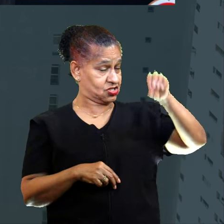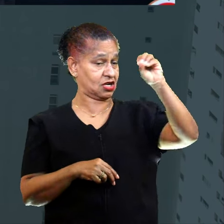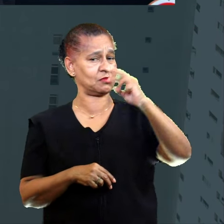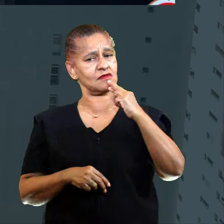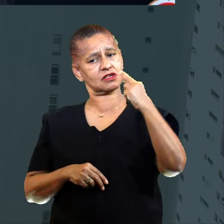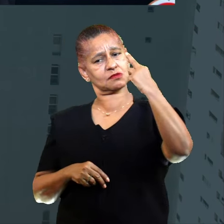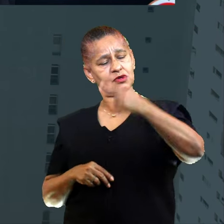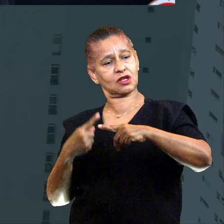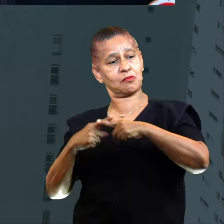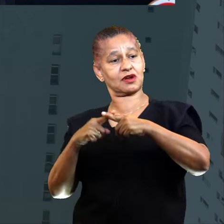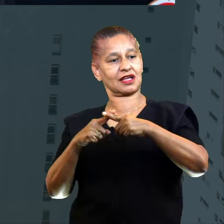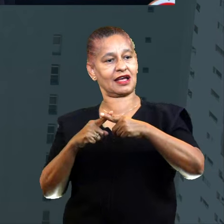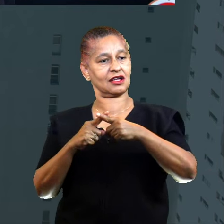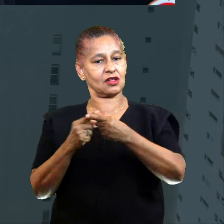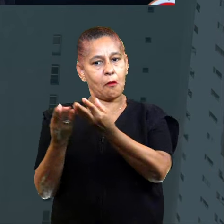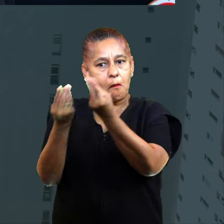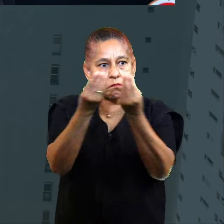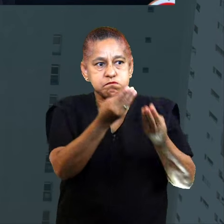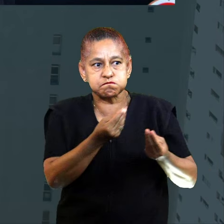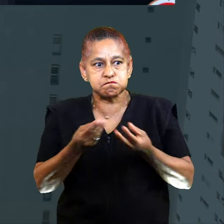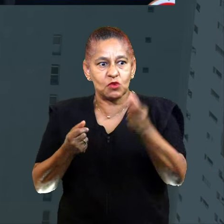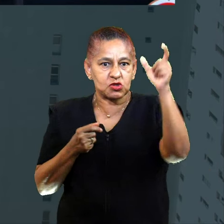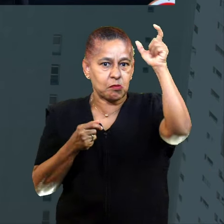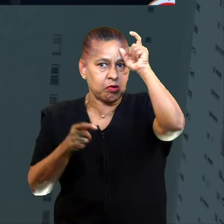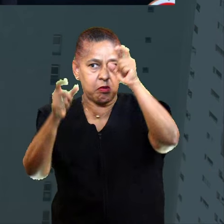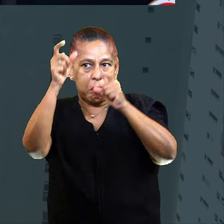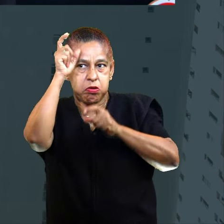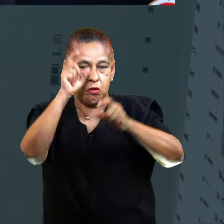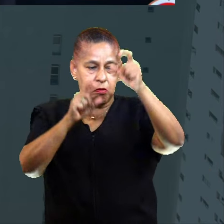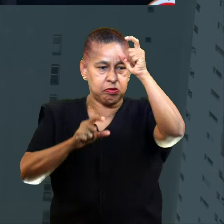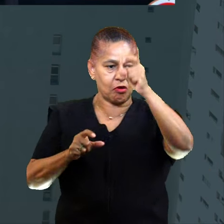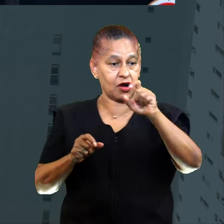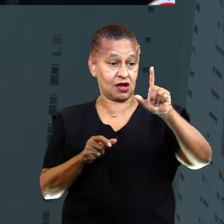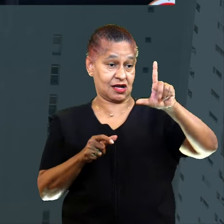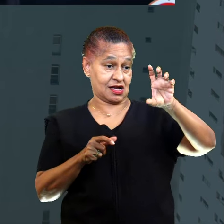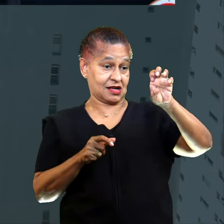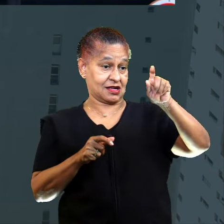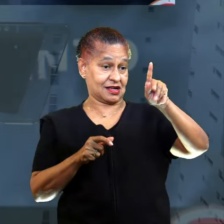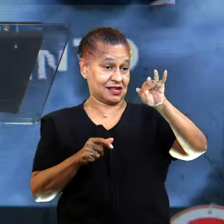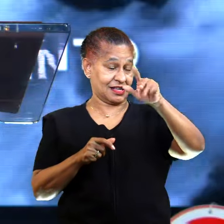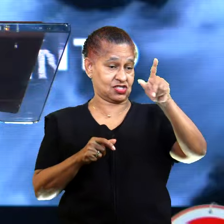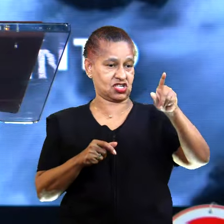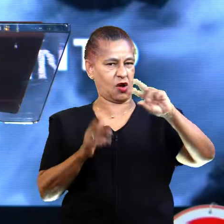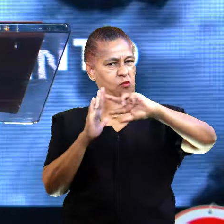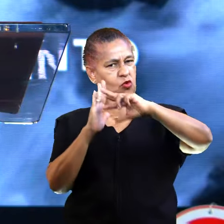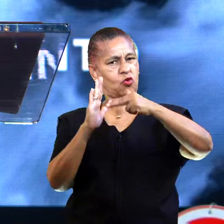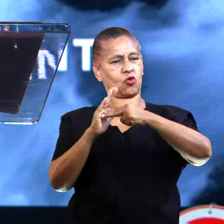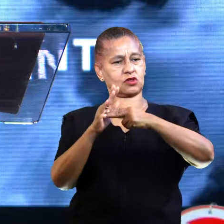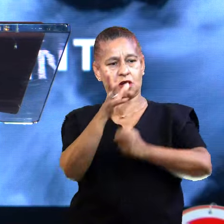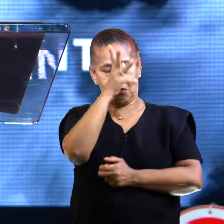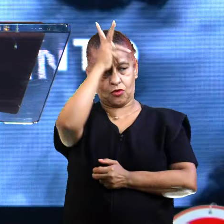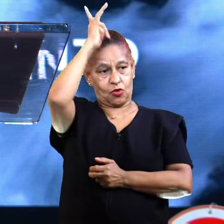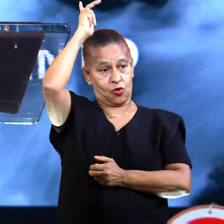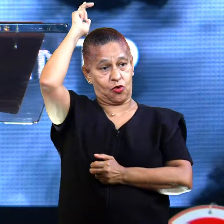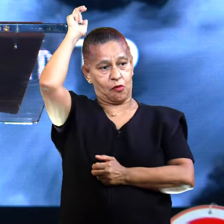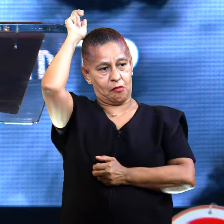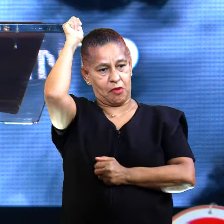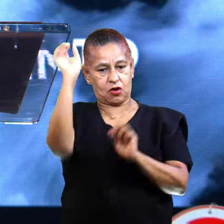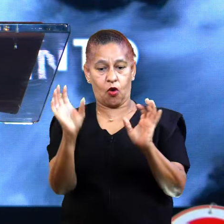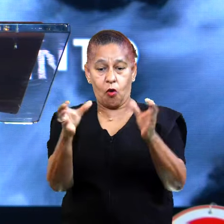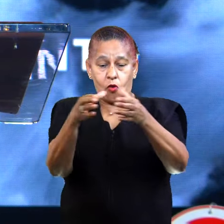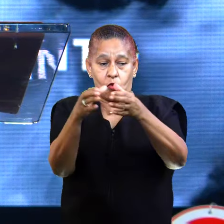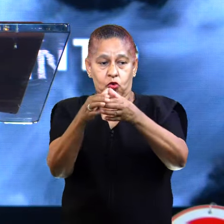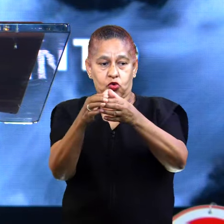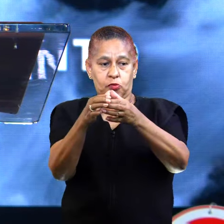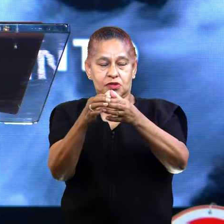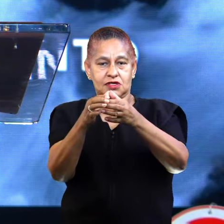porque somos muito. Legião era o contexto de uma tropa de soldados romanos. Na época do